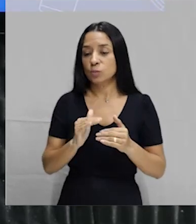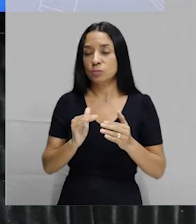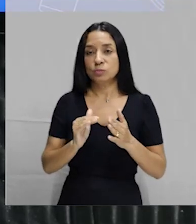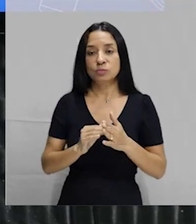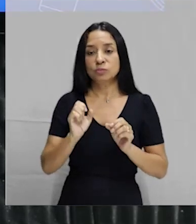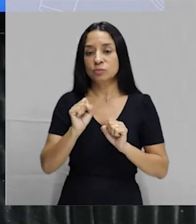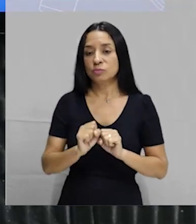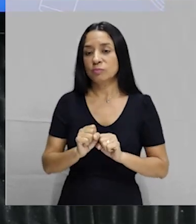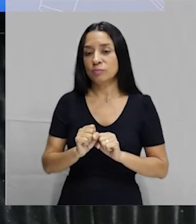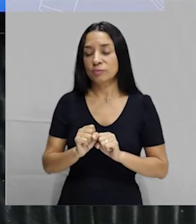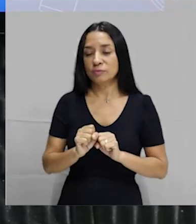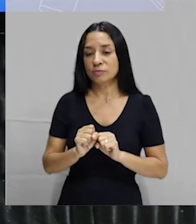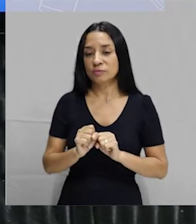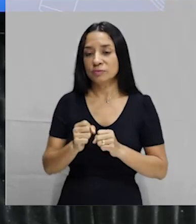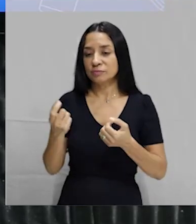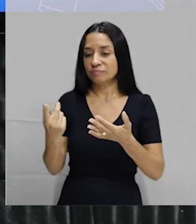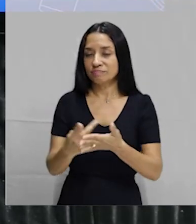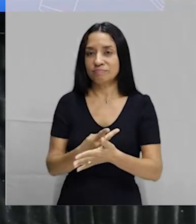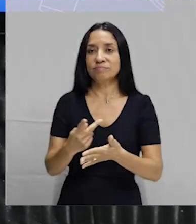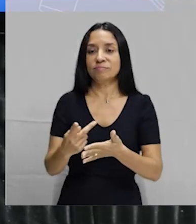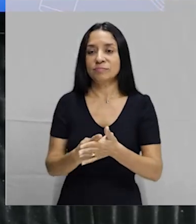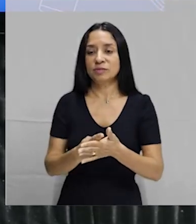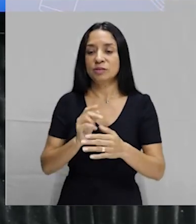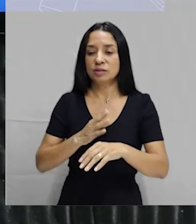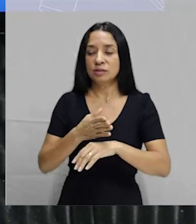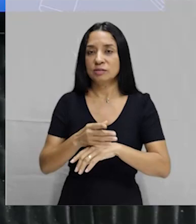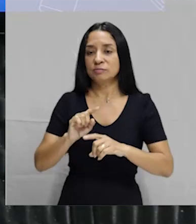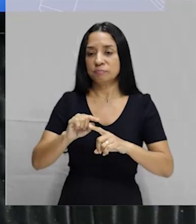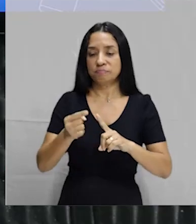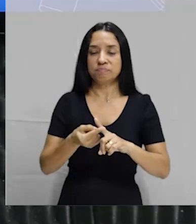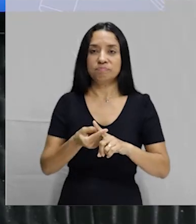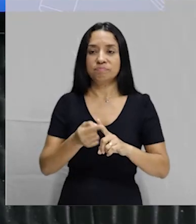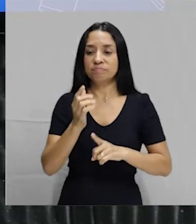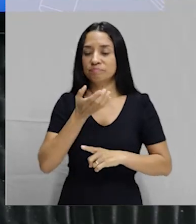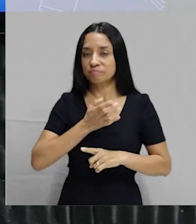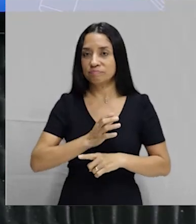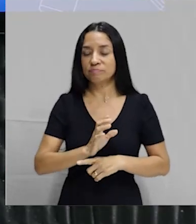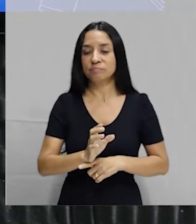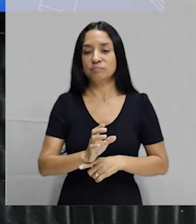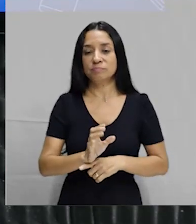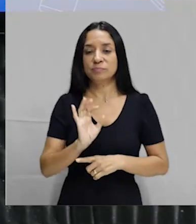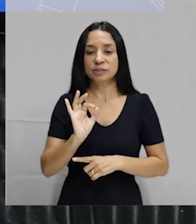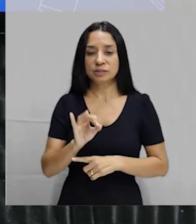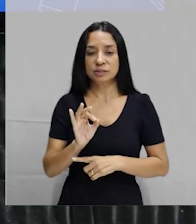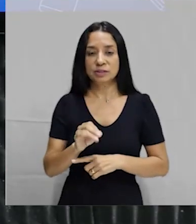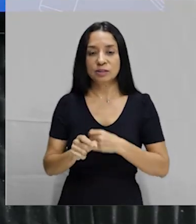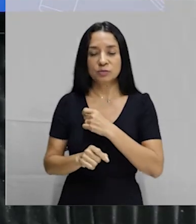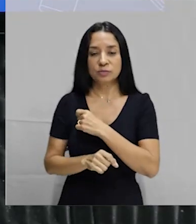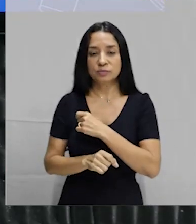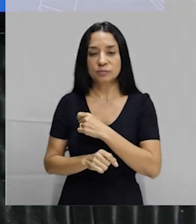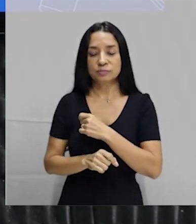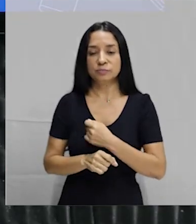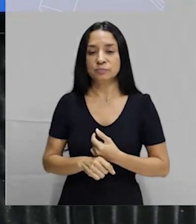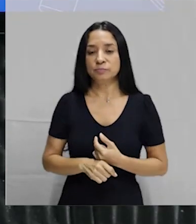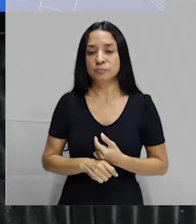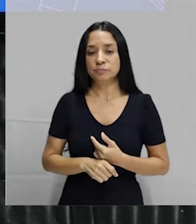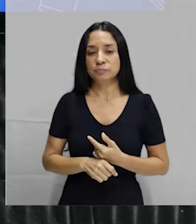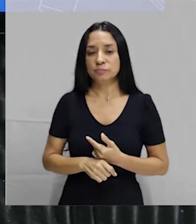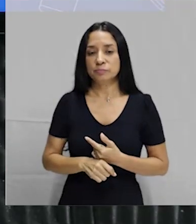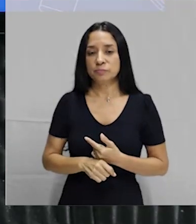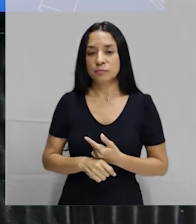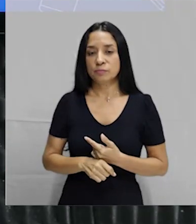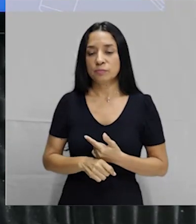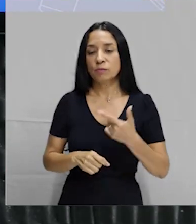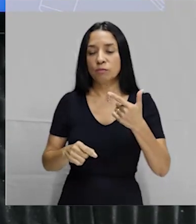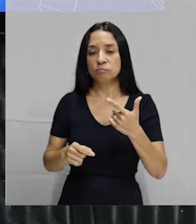pode ir por água abaixo e você pode entrar na gravidez indesejada. Então, a maneira correta é sempre colocar a camisinha com